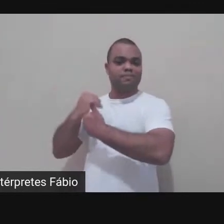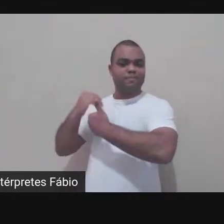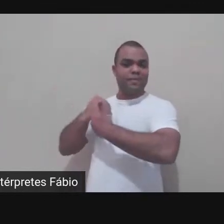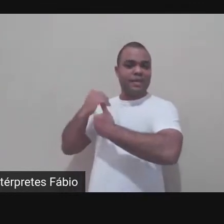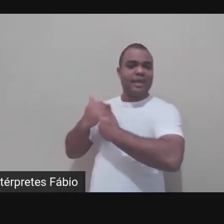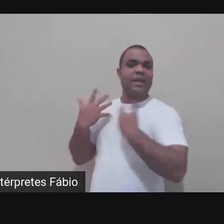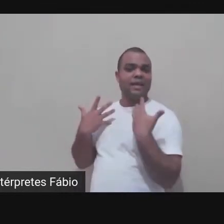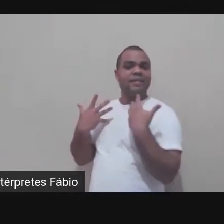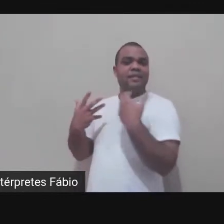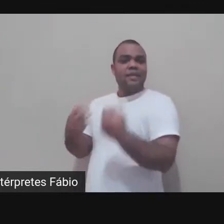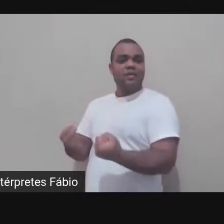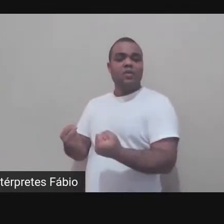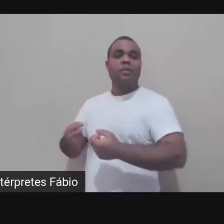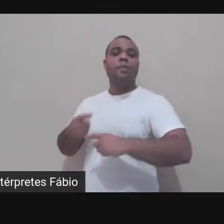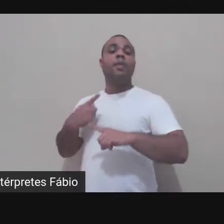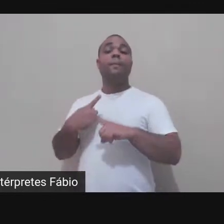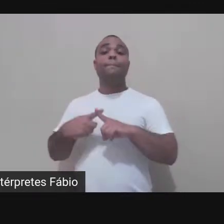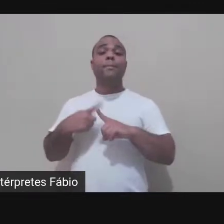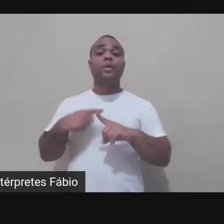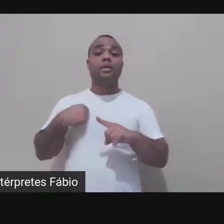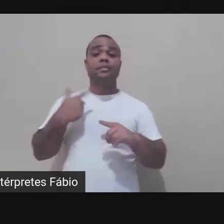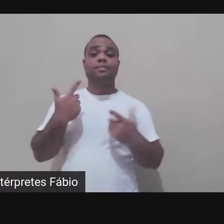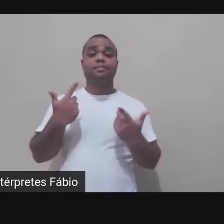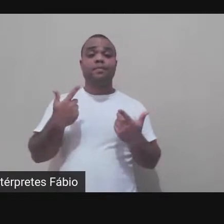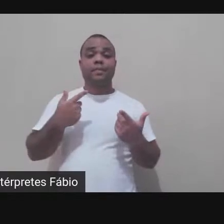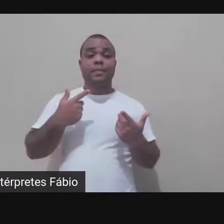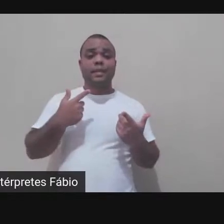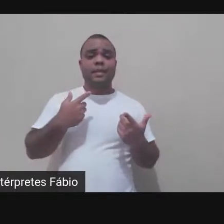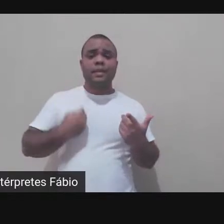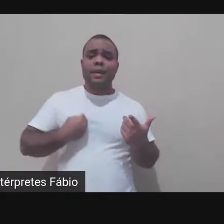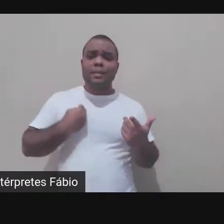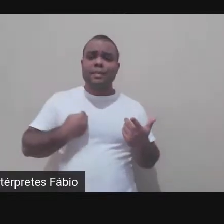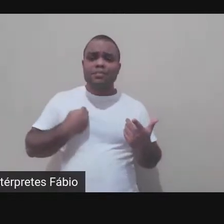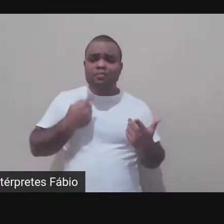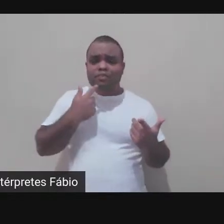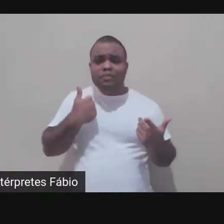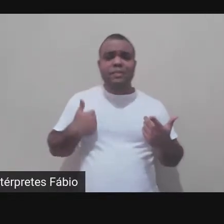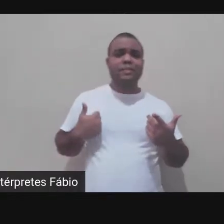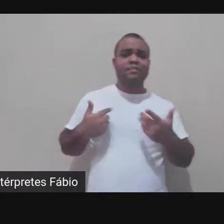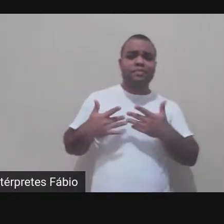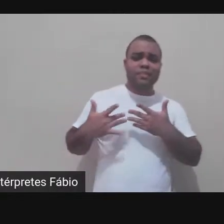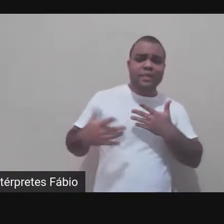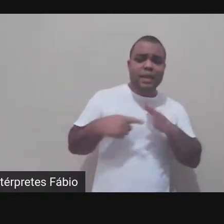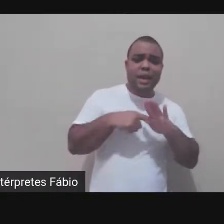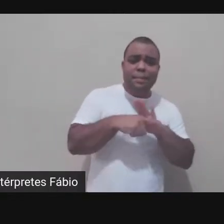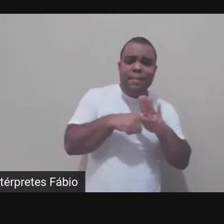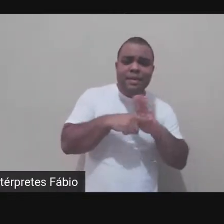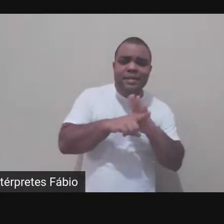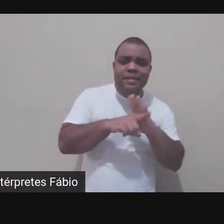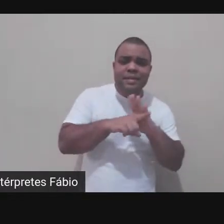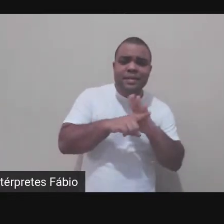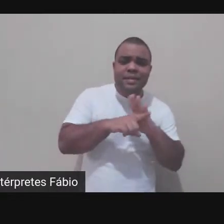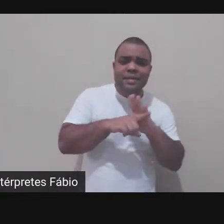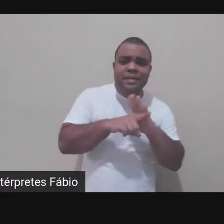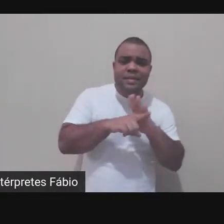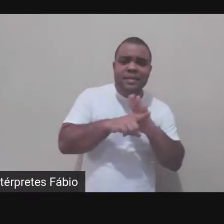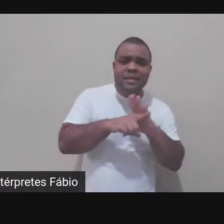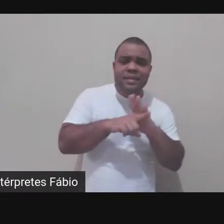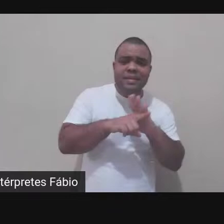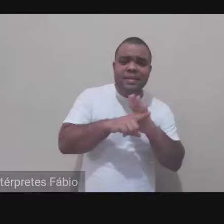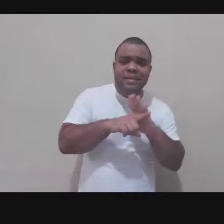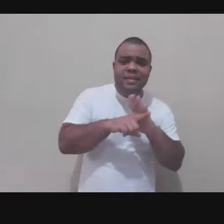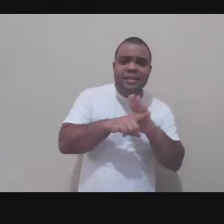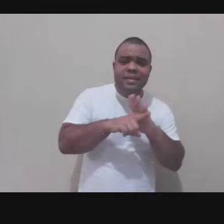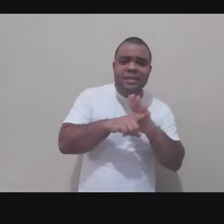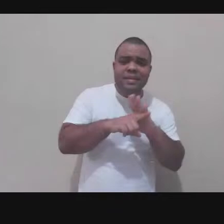as pesquisas elas nunca terminam a pesquisa nunca termina a dissertação nunca termina a gente tem que entregar a gente entrega o